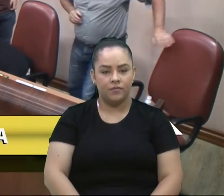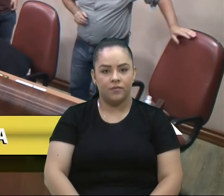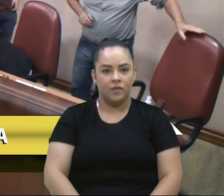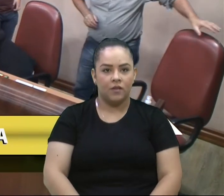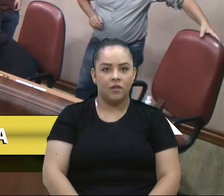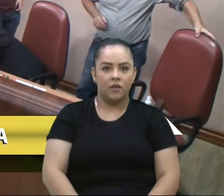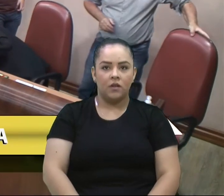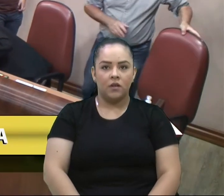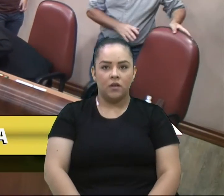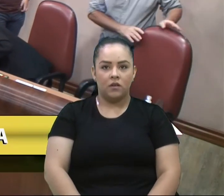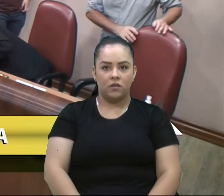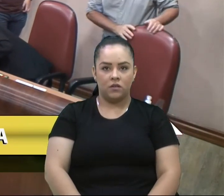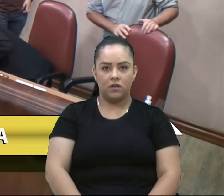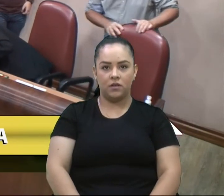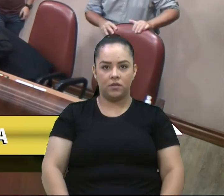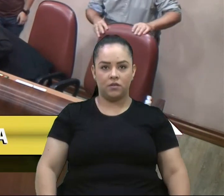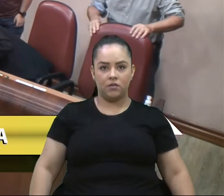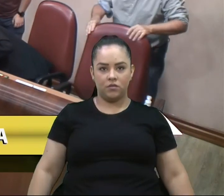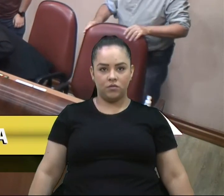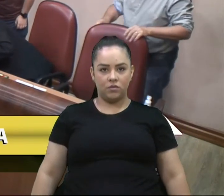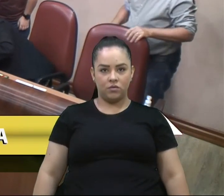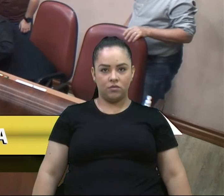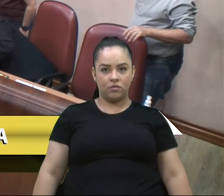Obrigado. Obrigado. Obrigado.